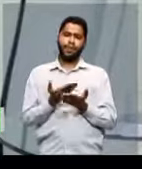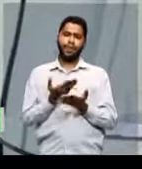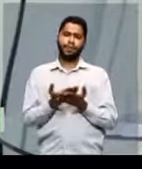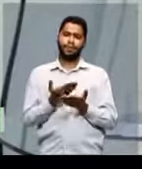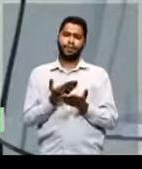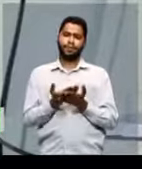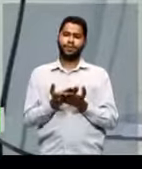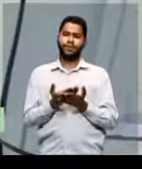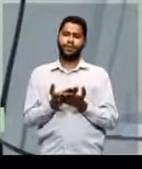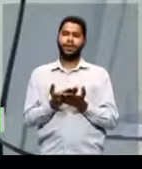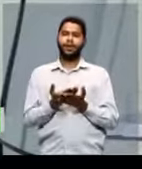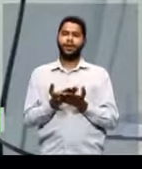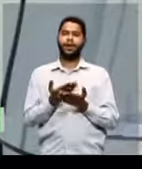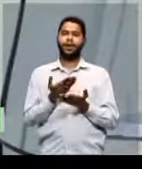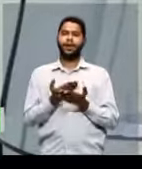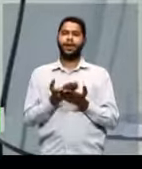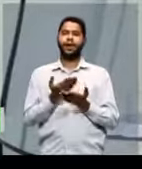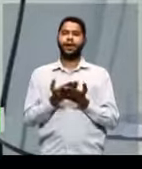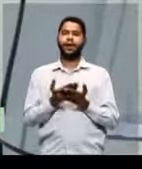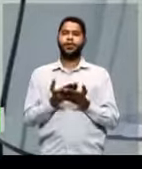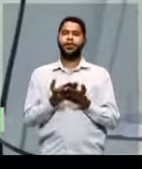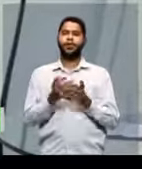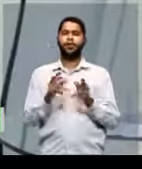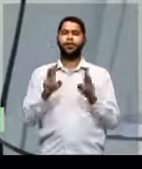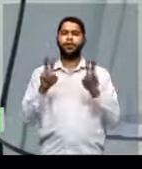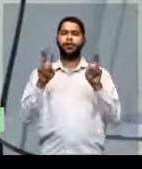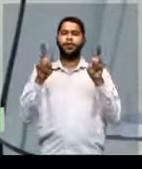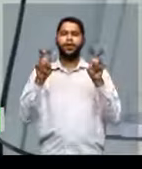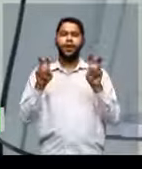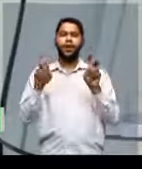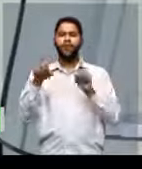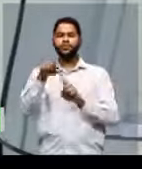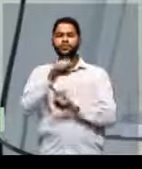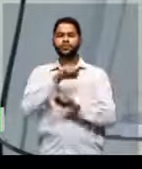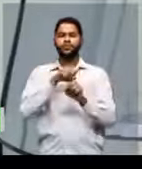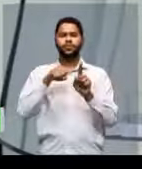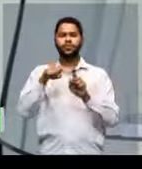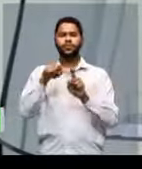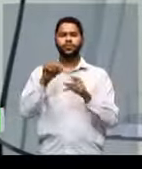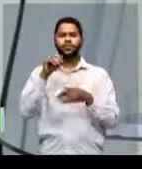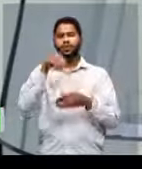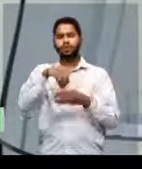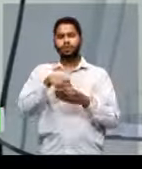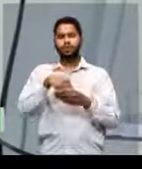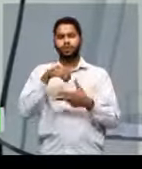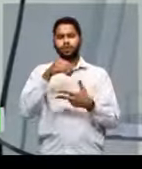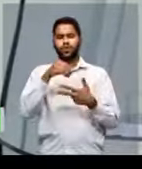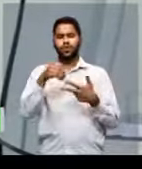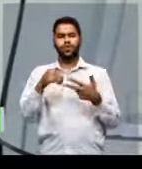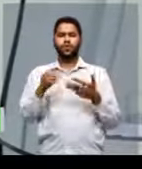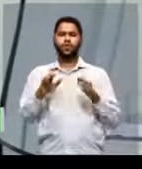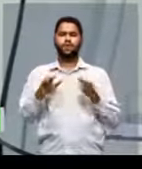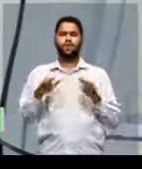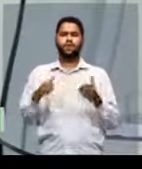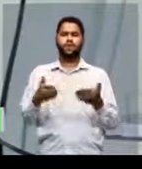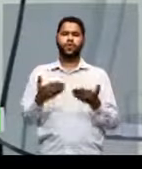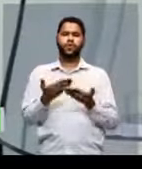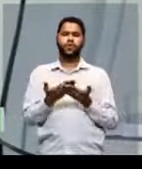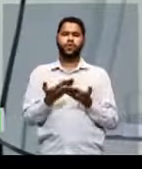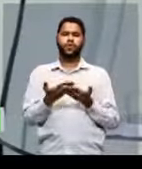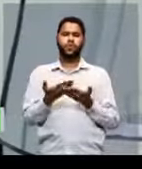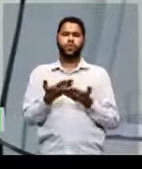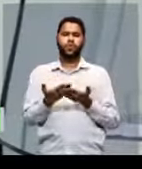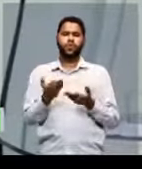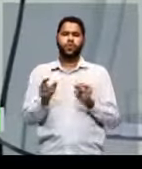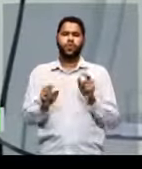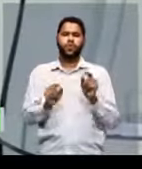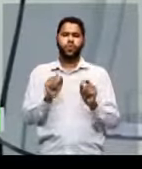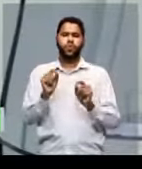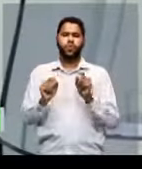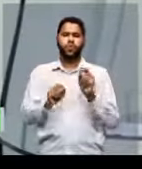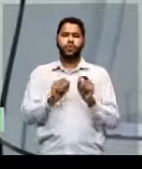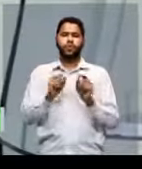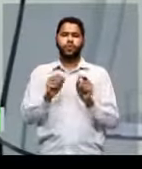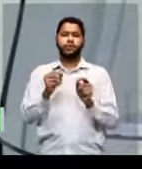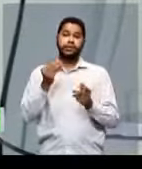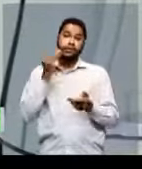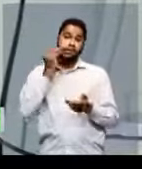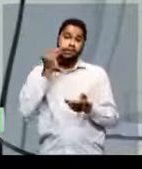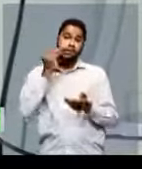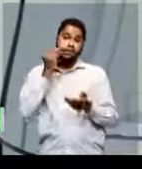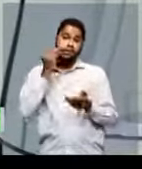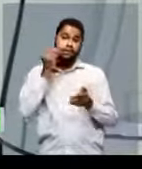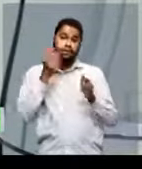a aula tinha título Sociologia no Enem. Qual foi o foco da aula? Foi tentar vender